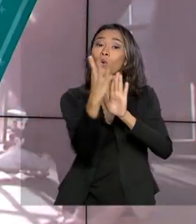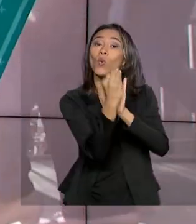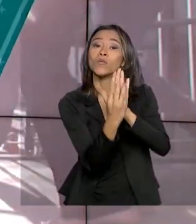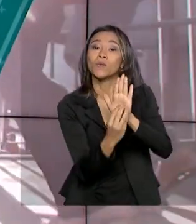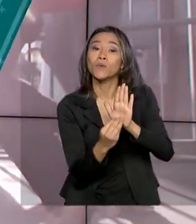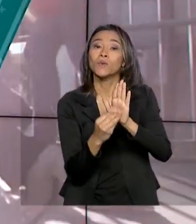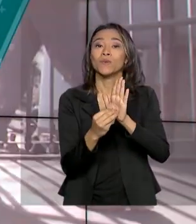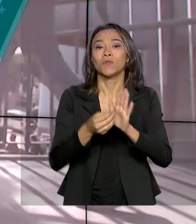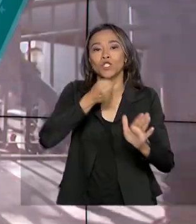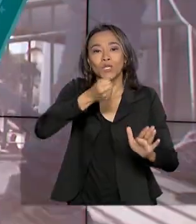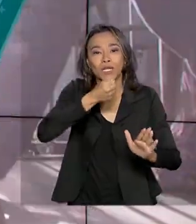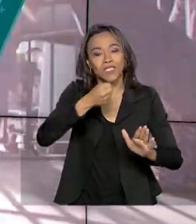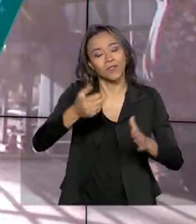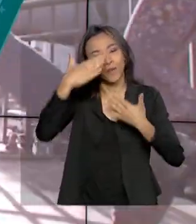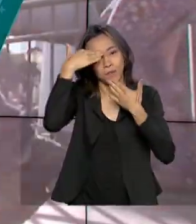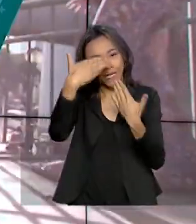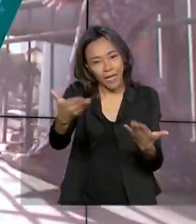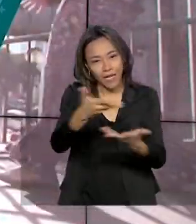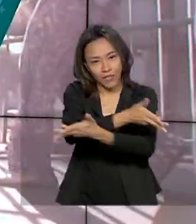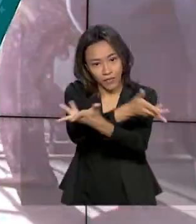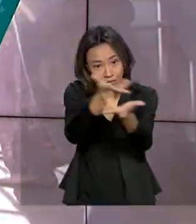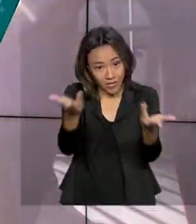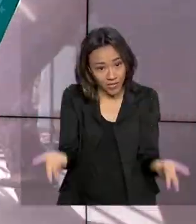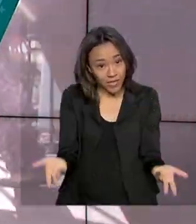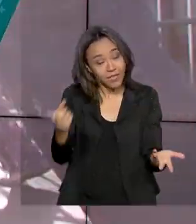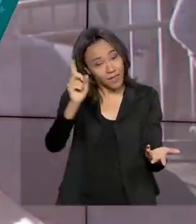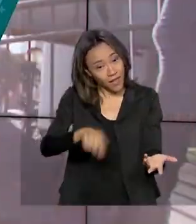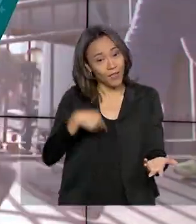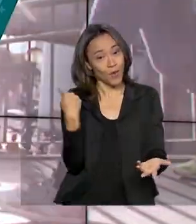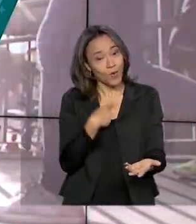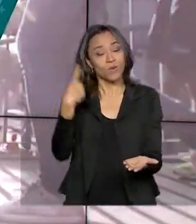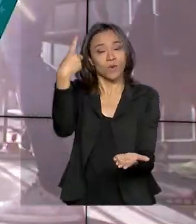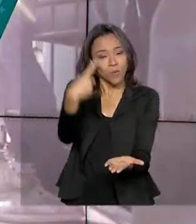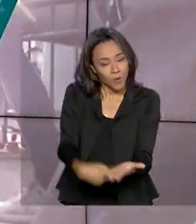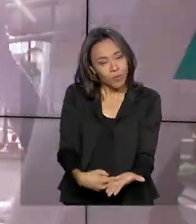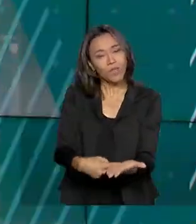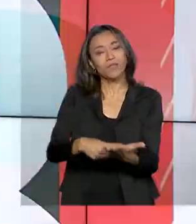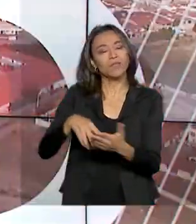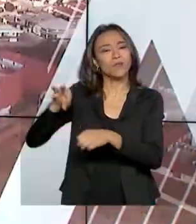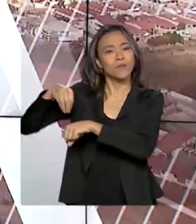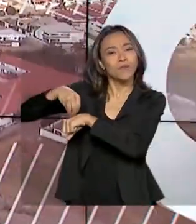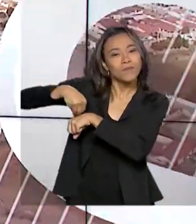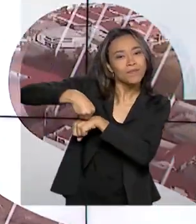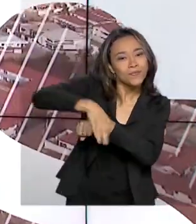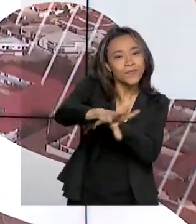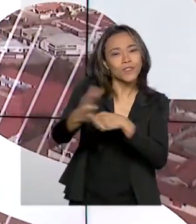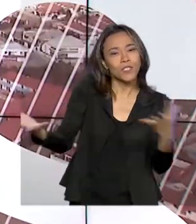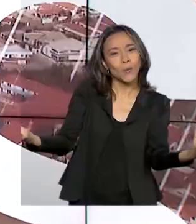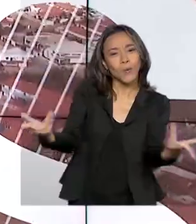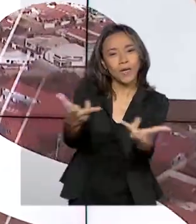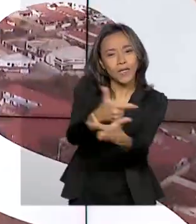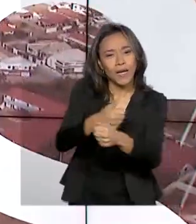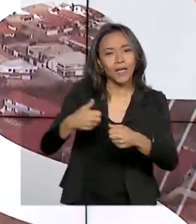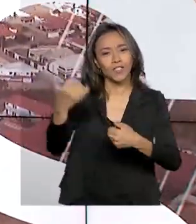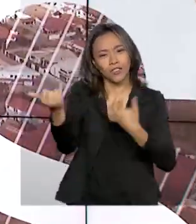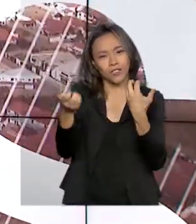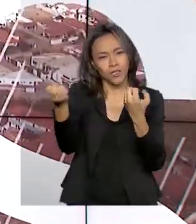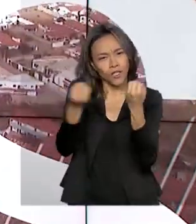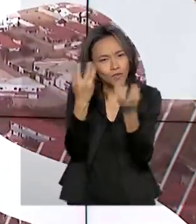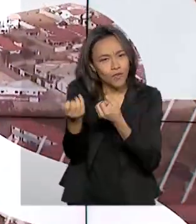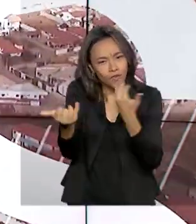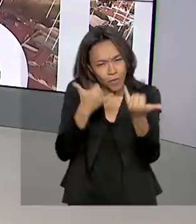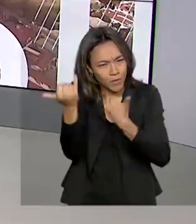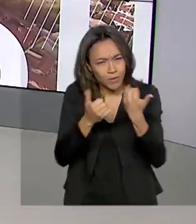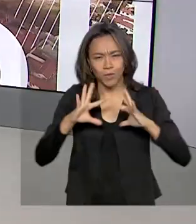jornalístico. Muito obrigada a todos vocês. É nossa obrigação transmitir conteúdo de qualidade para todos os